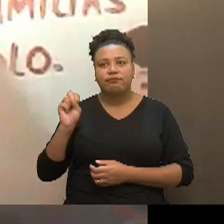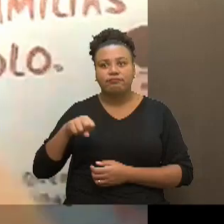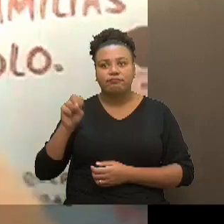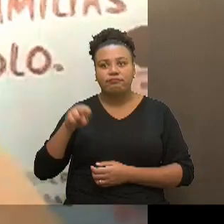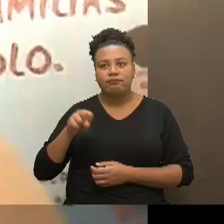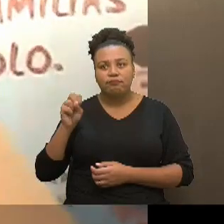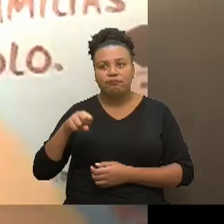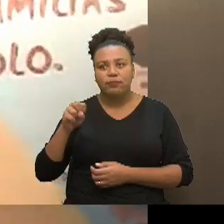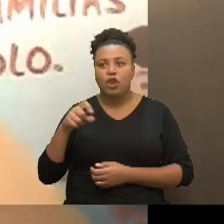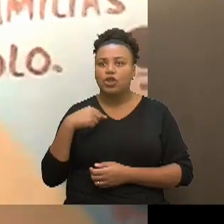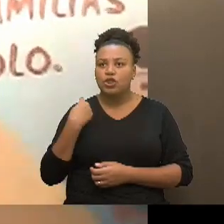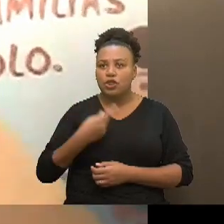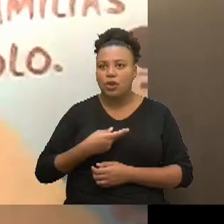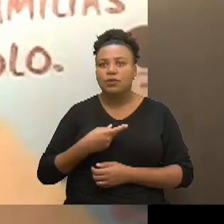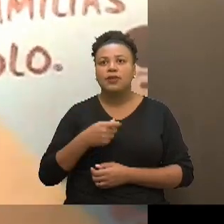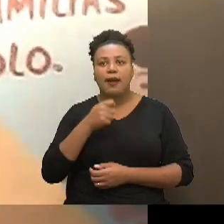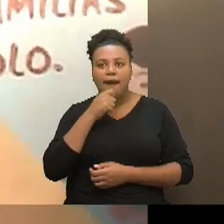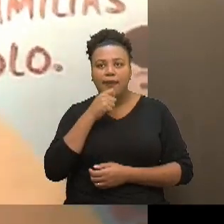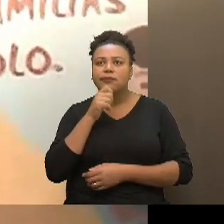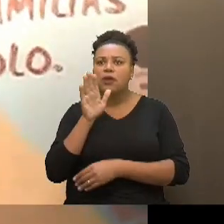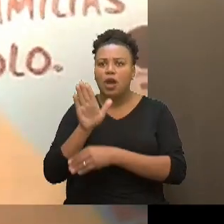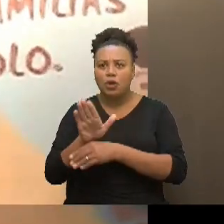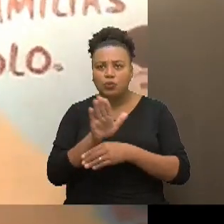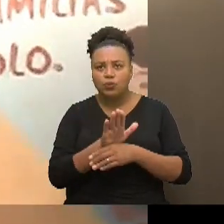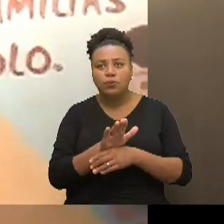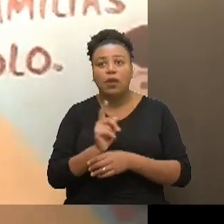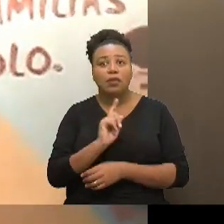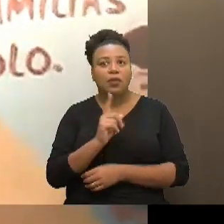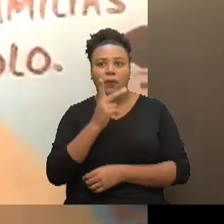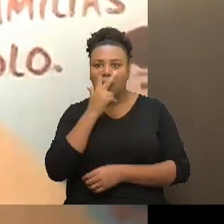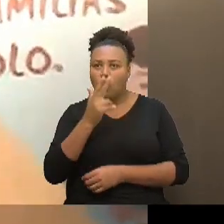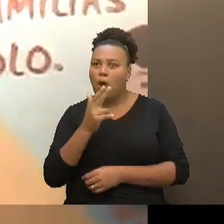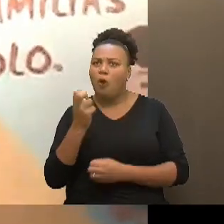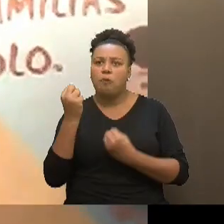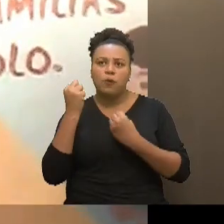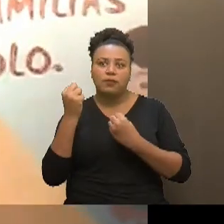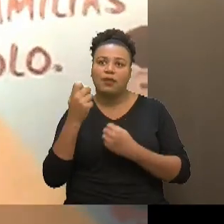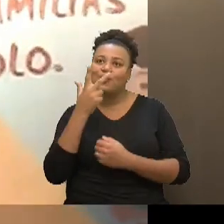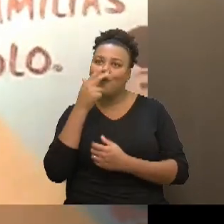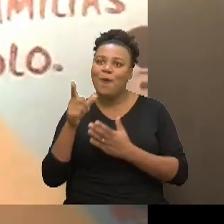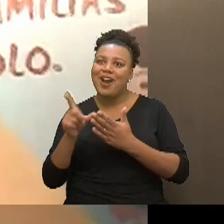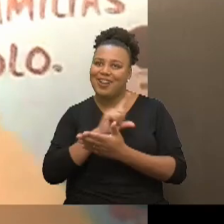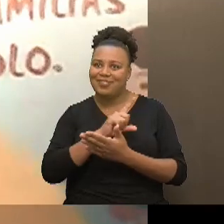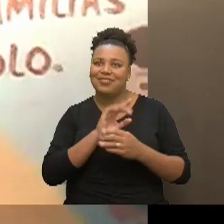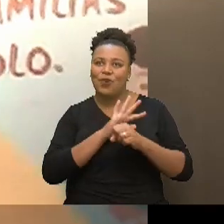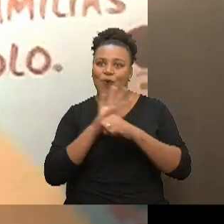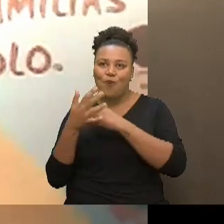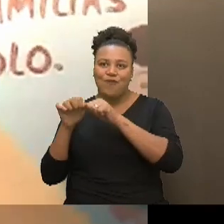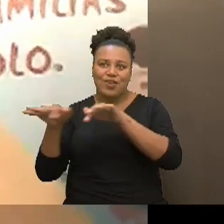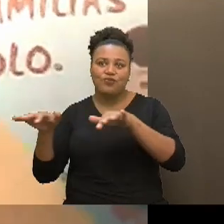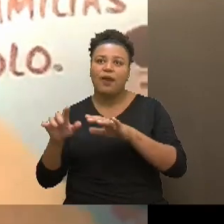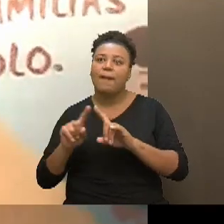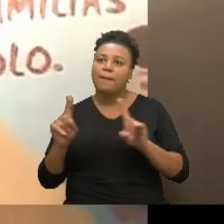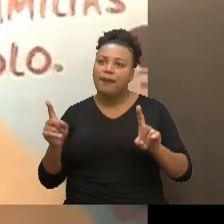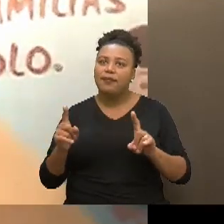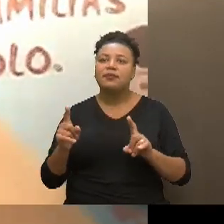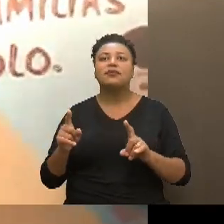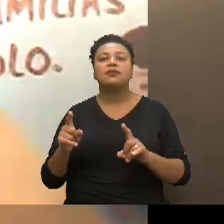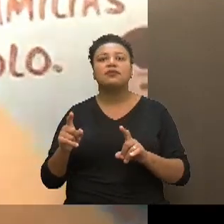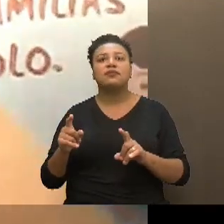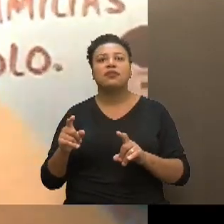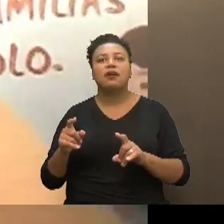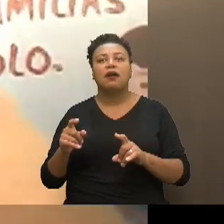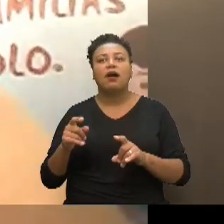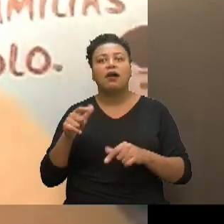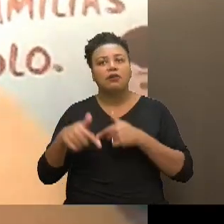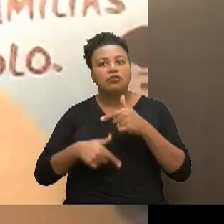sim a gente né está ainda ajudando não com a mesma potência da pandemia mas de modo como